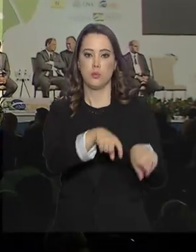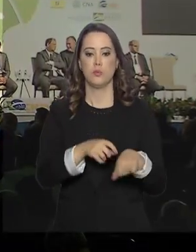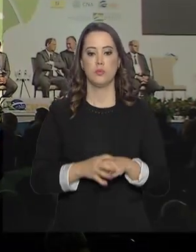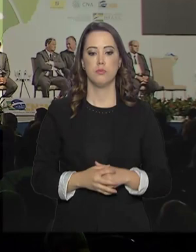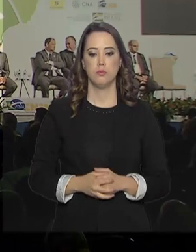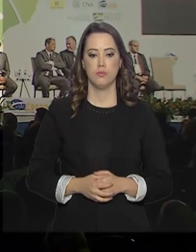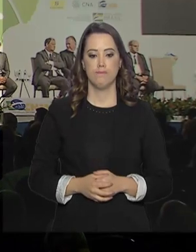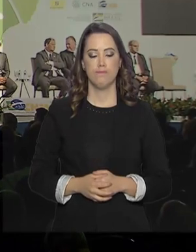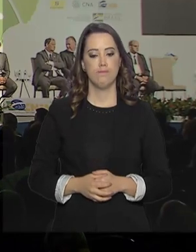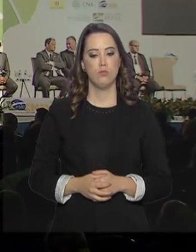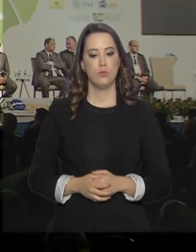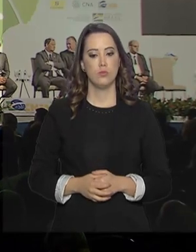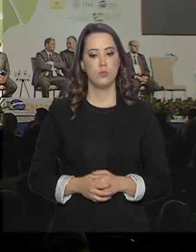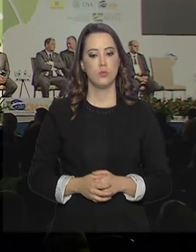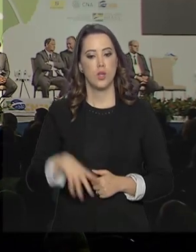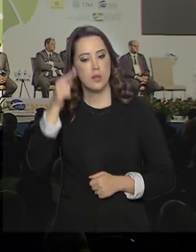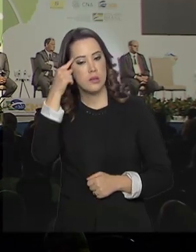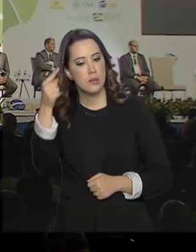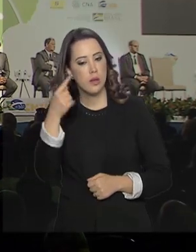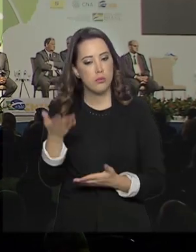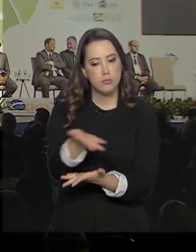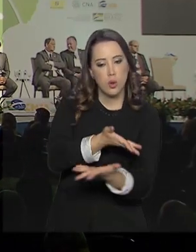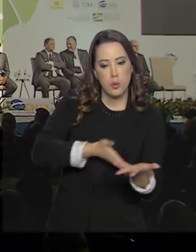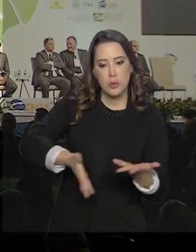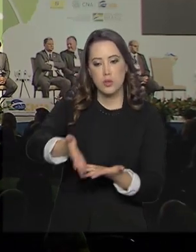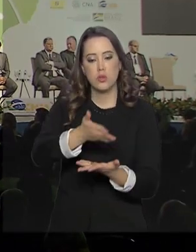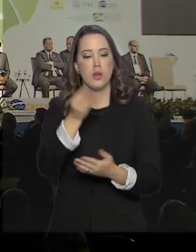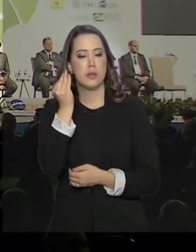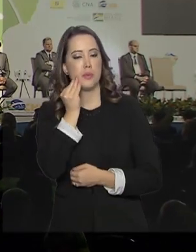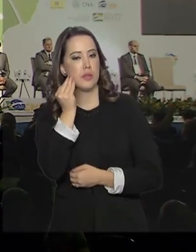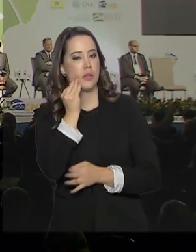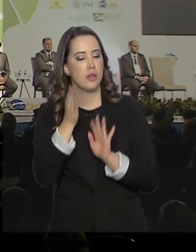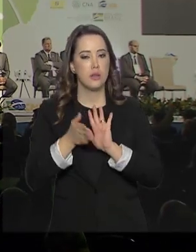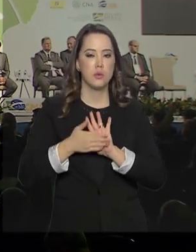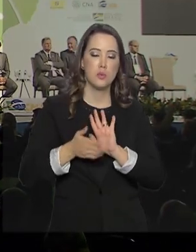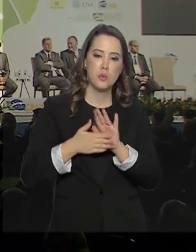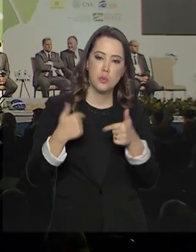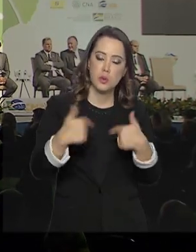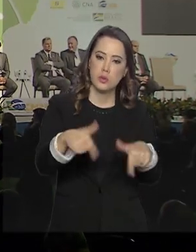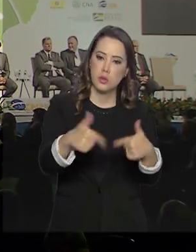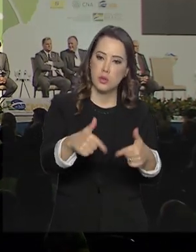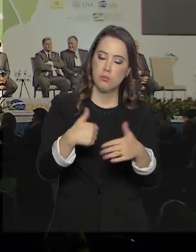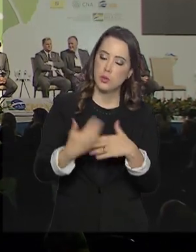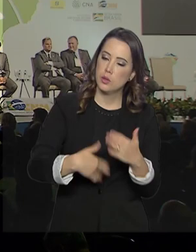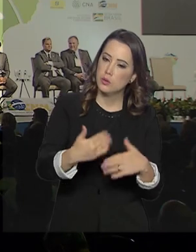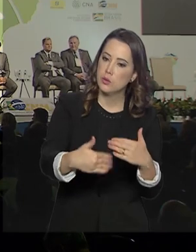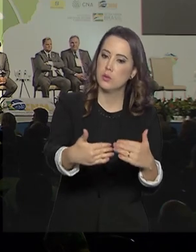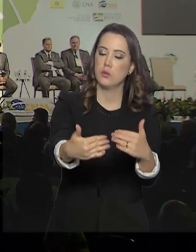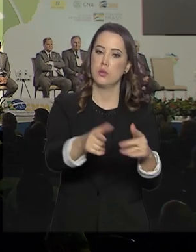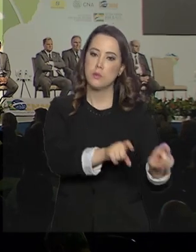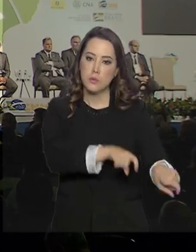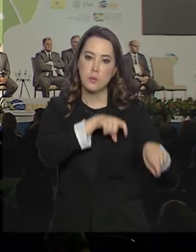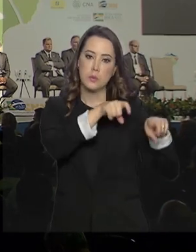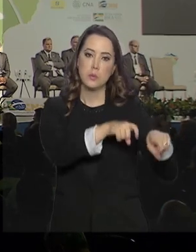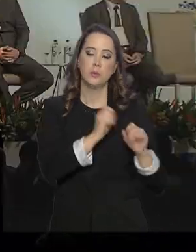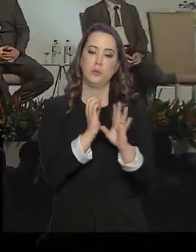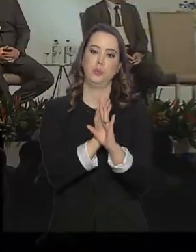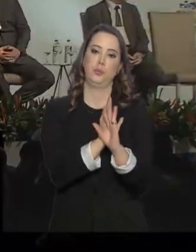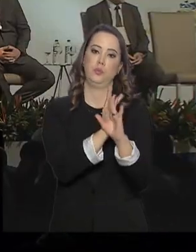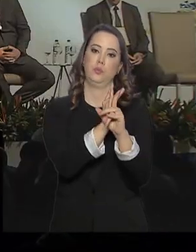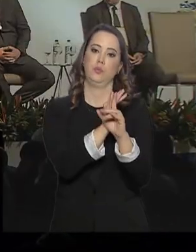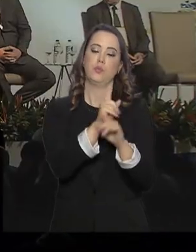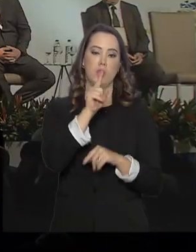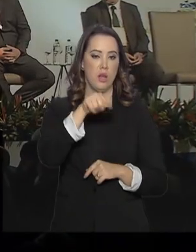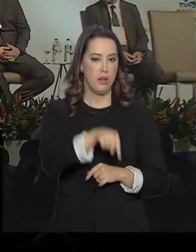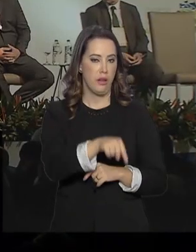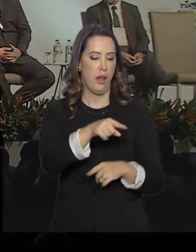A ideia é compartilhar experiências e propor iniciativas para o desenvolvimento rural nos municípios e